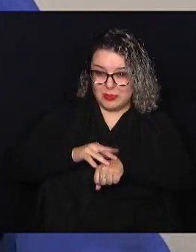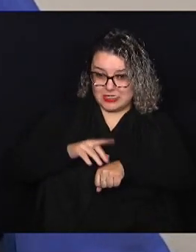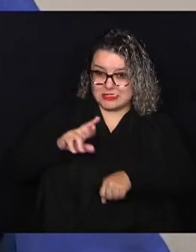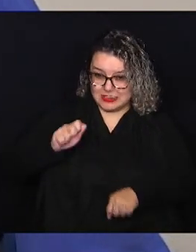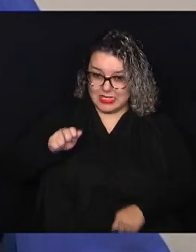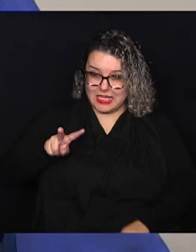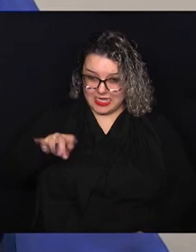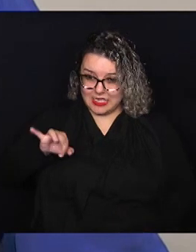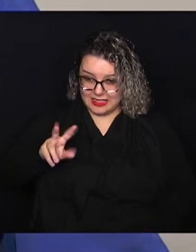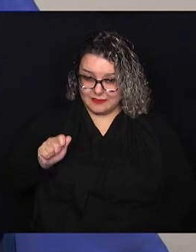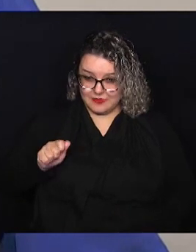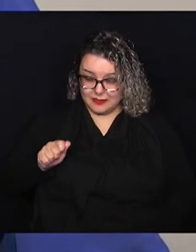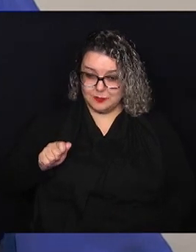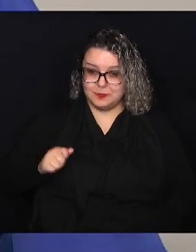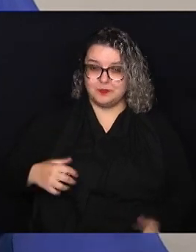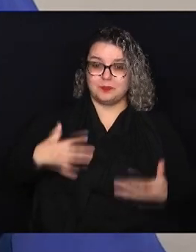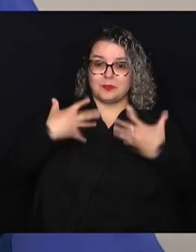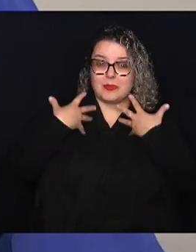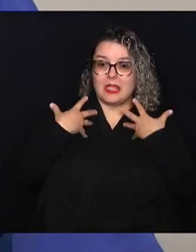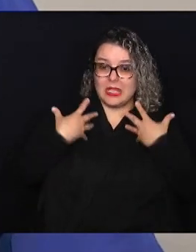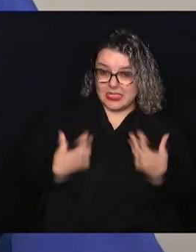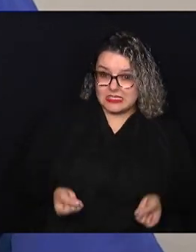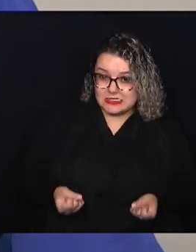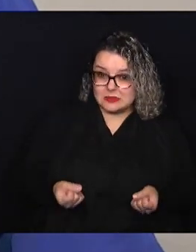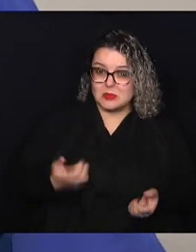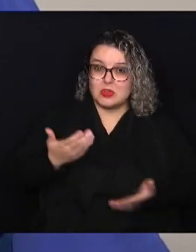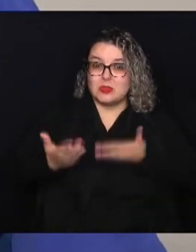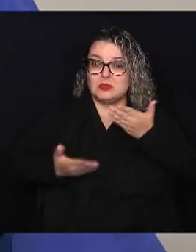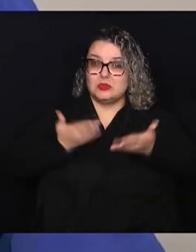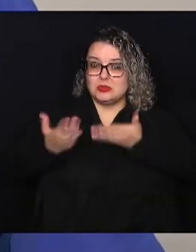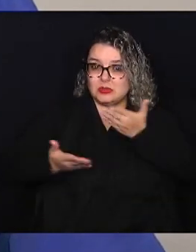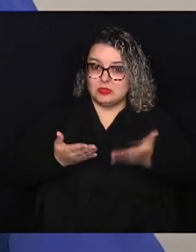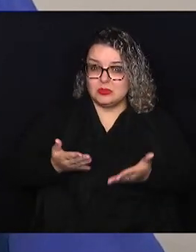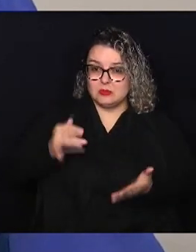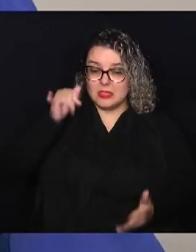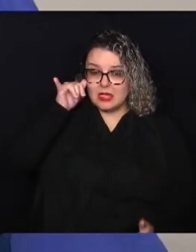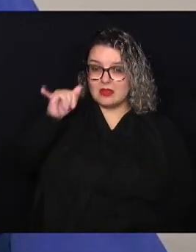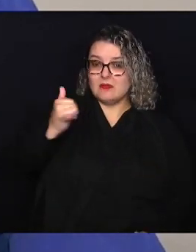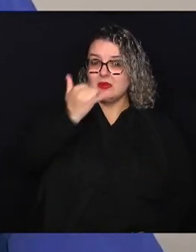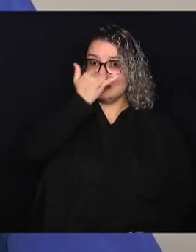ele recebe um tratamento preventivo para a